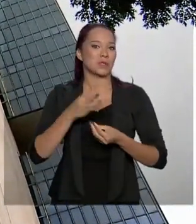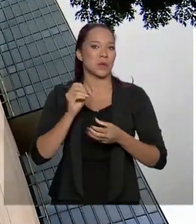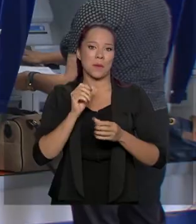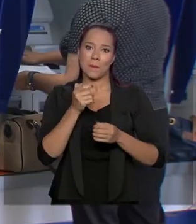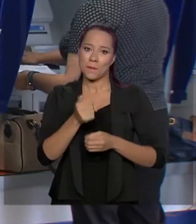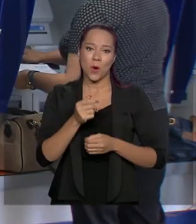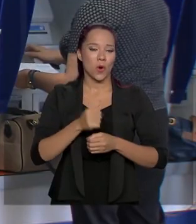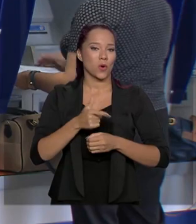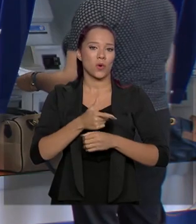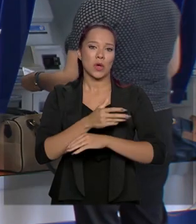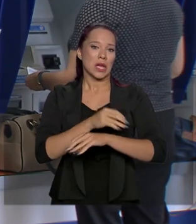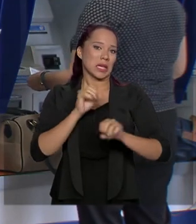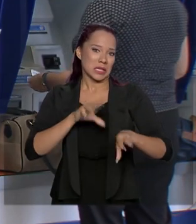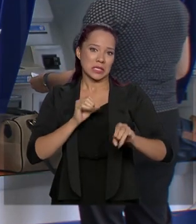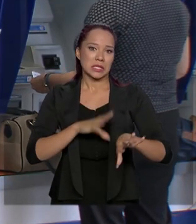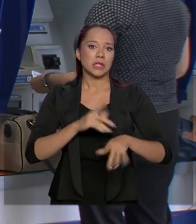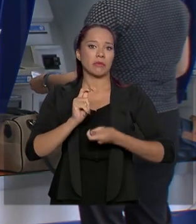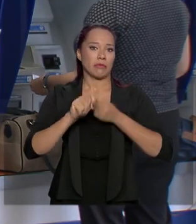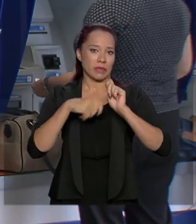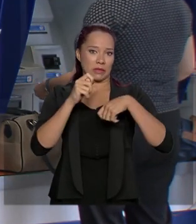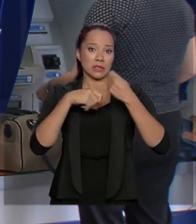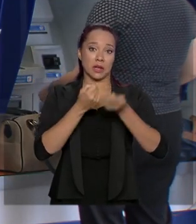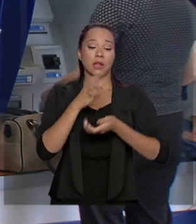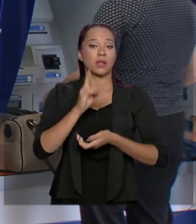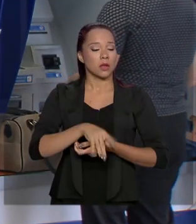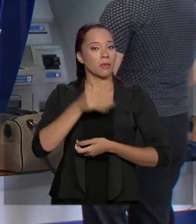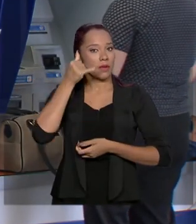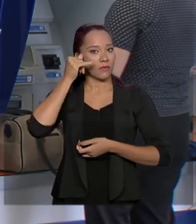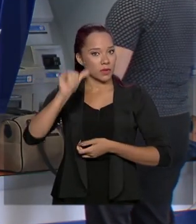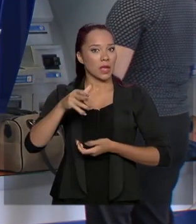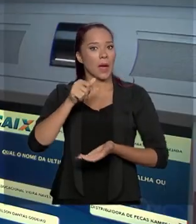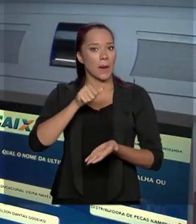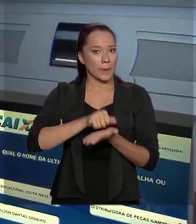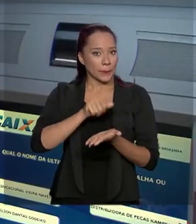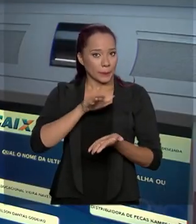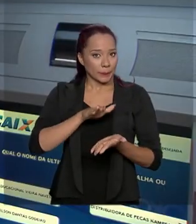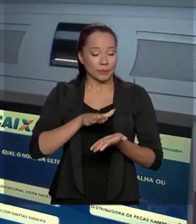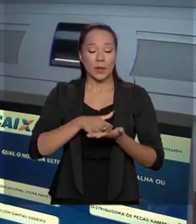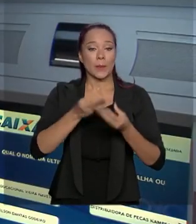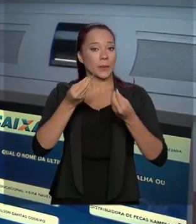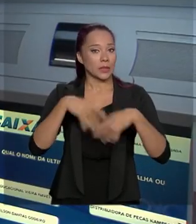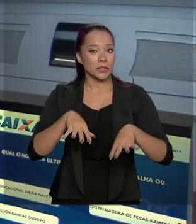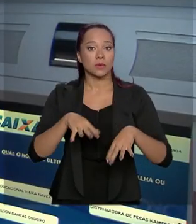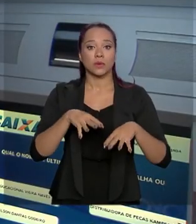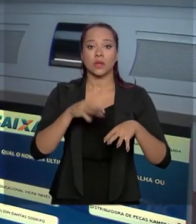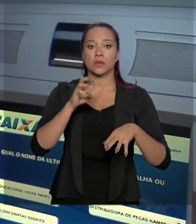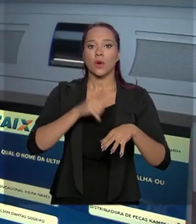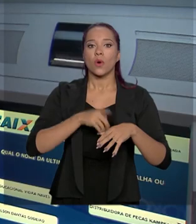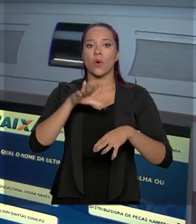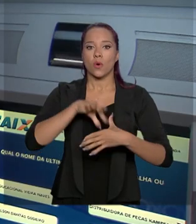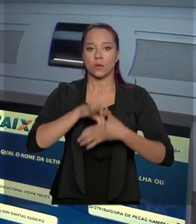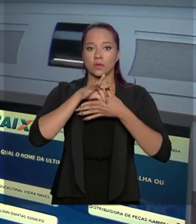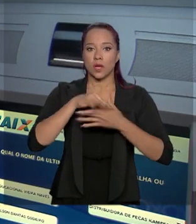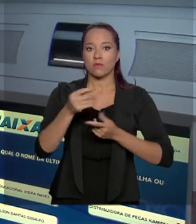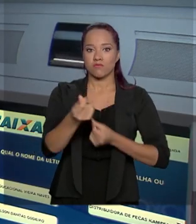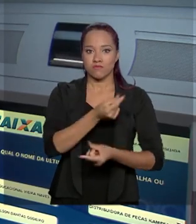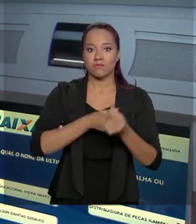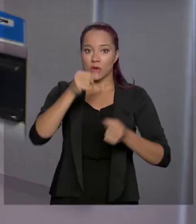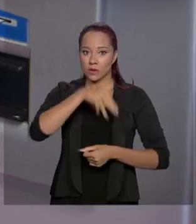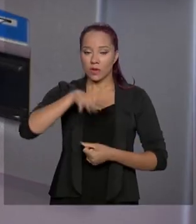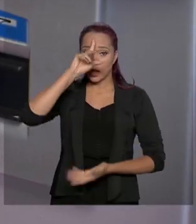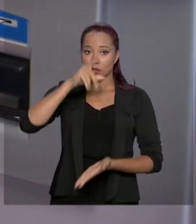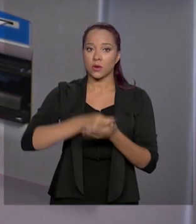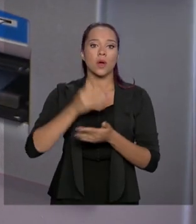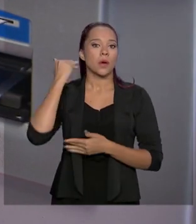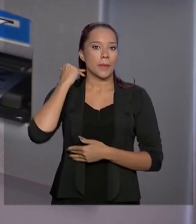financeira. Por isso, para evitar penalizar os mais pobres, o Conselho Monetário Nacional decidiu que os bancos